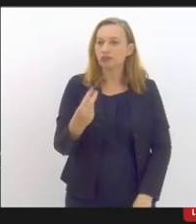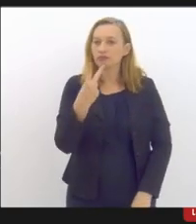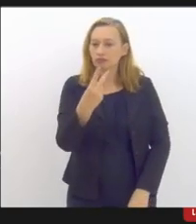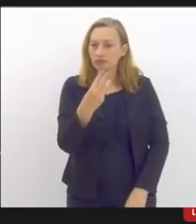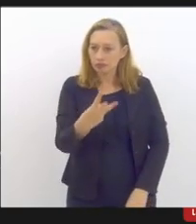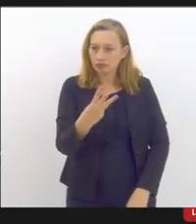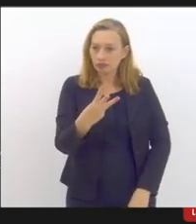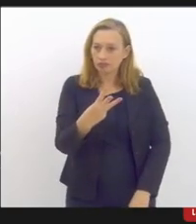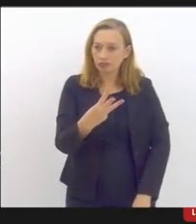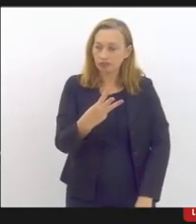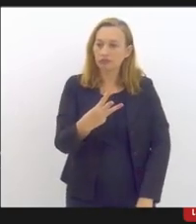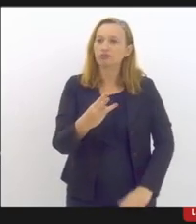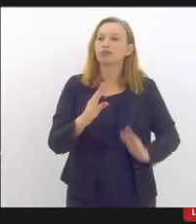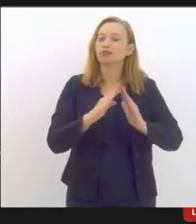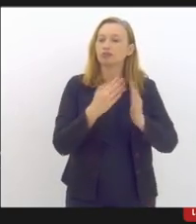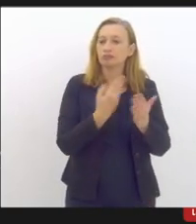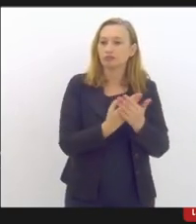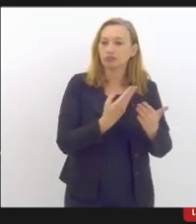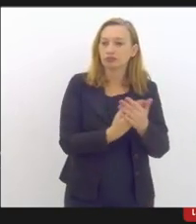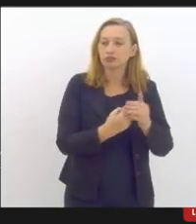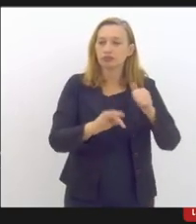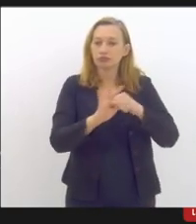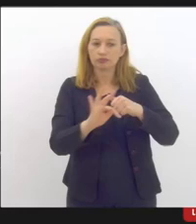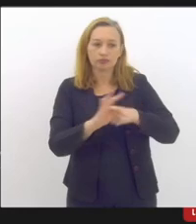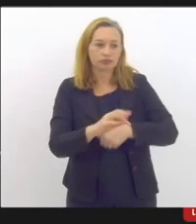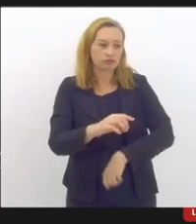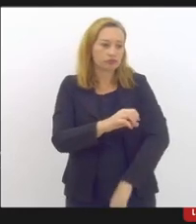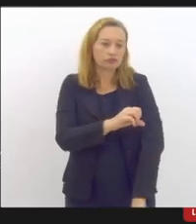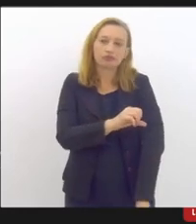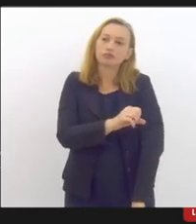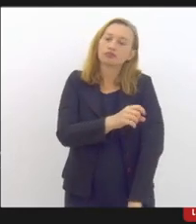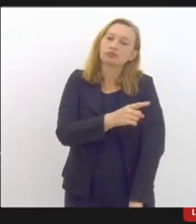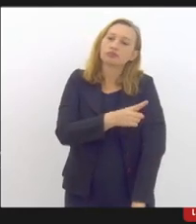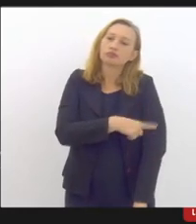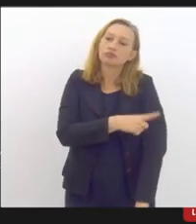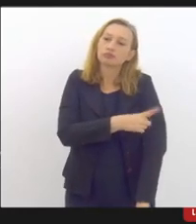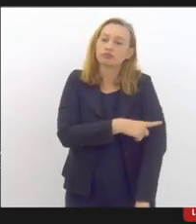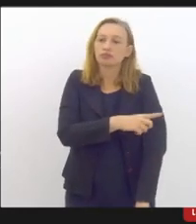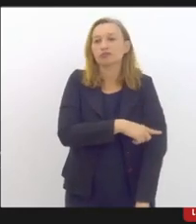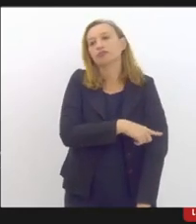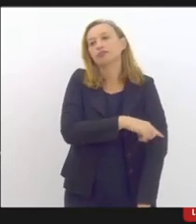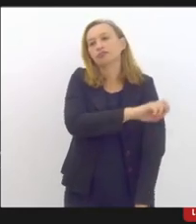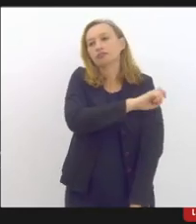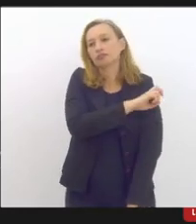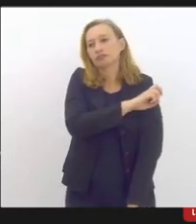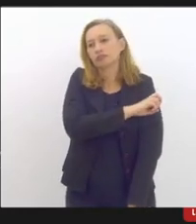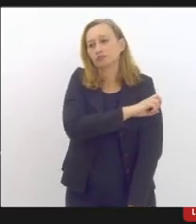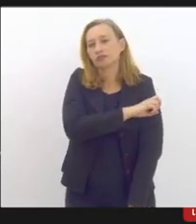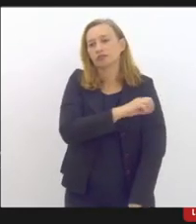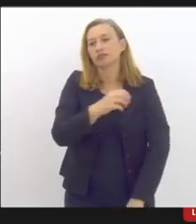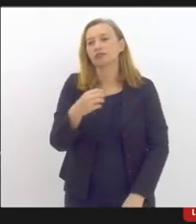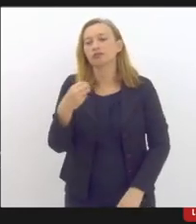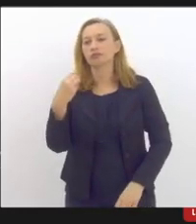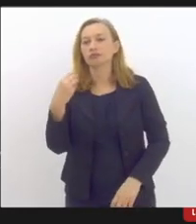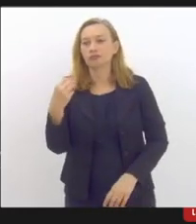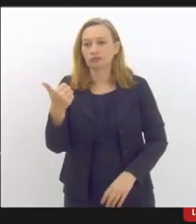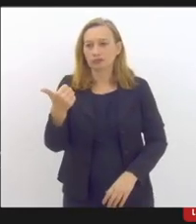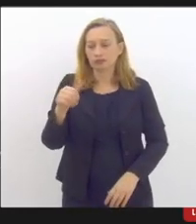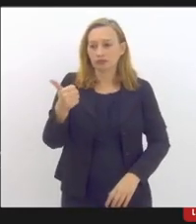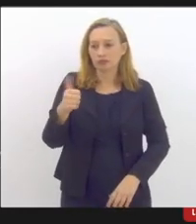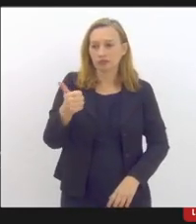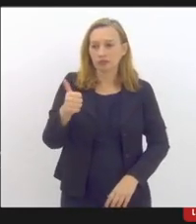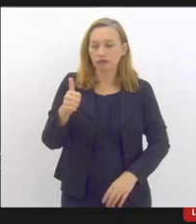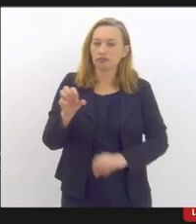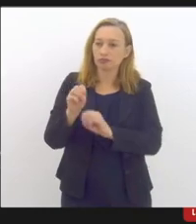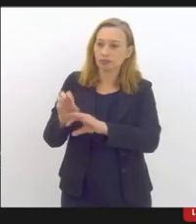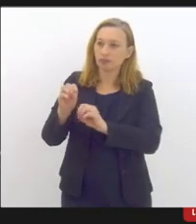unidades de segundo segmento fundamental e 18 unidades de ensino médio e ensino técnico isso sem contar as onze de ensino superior